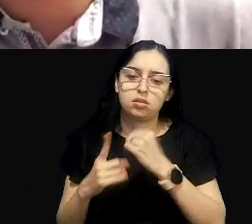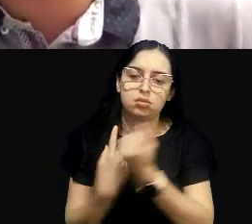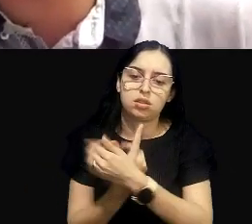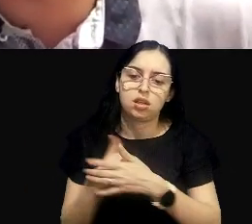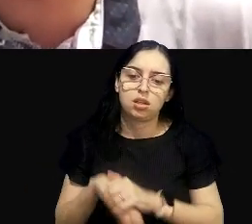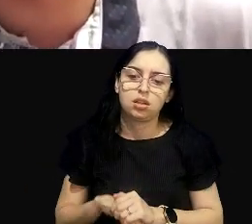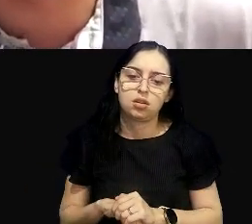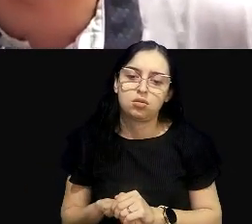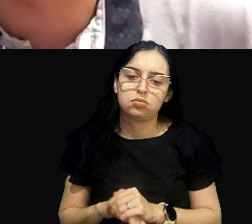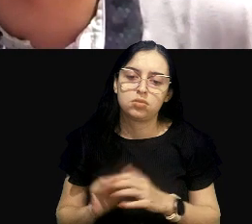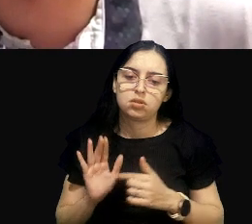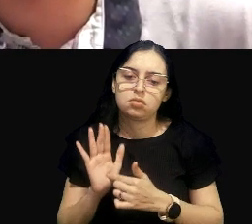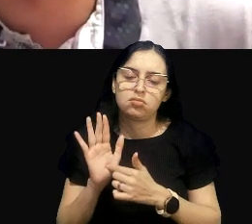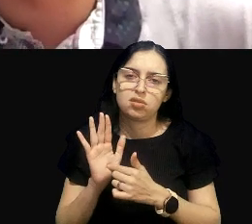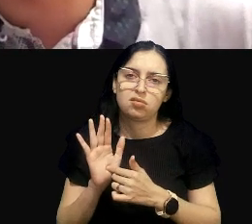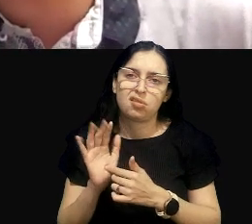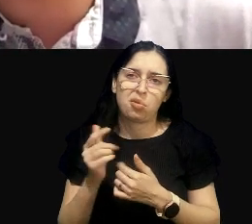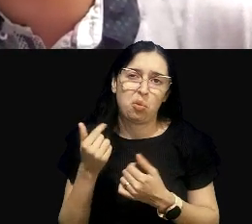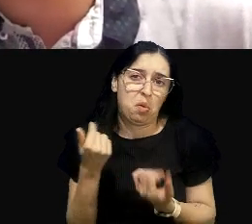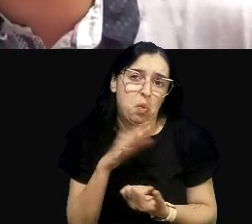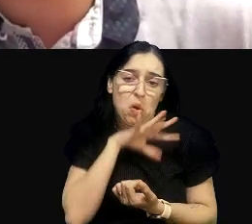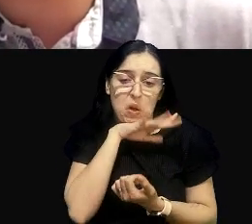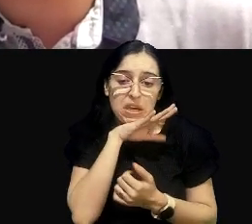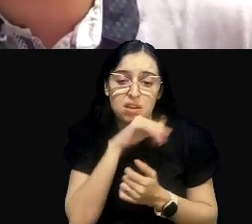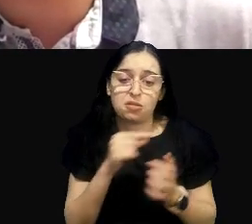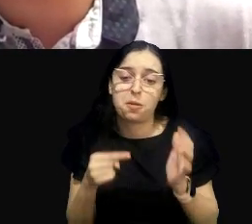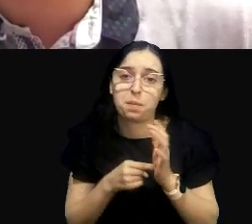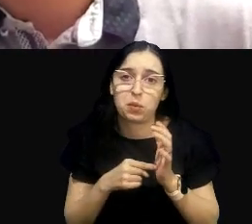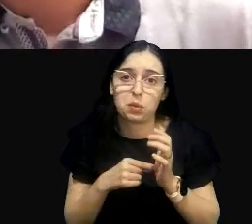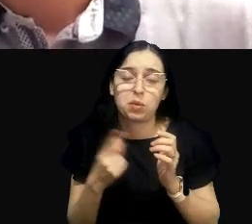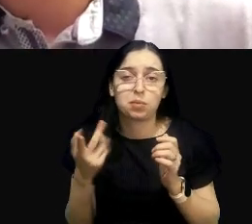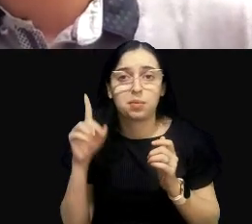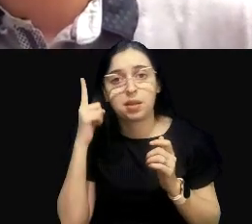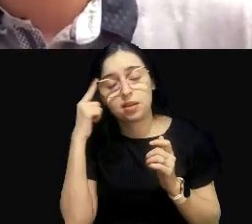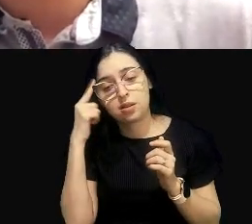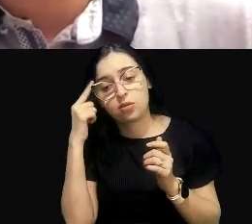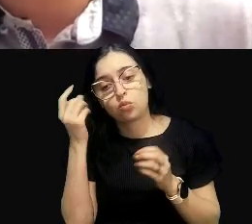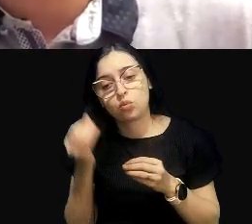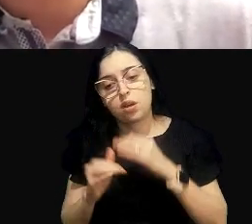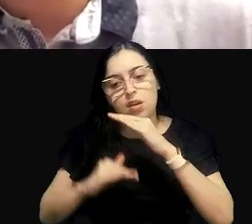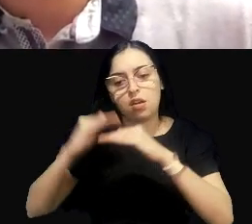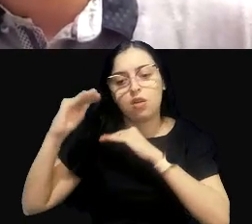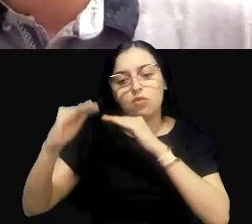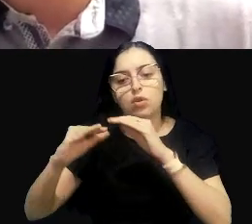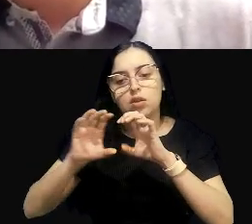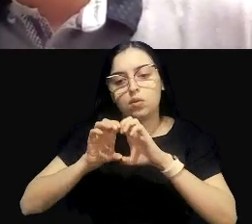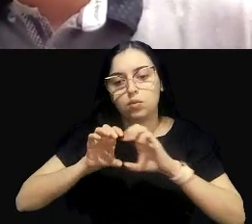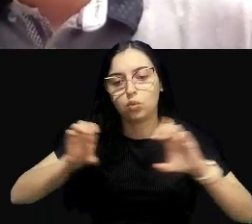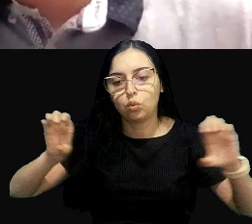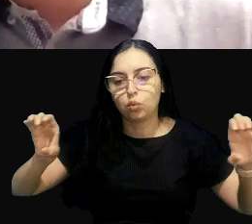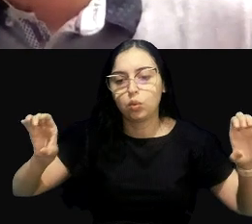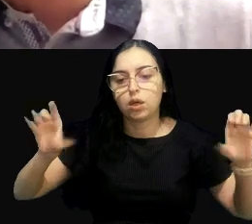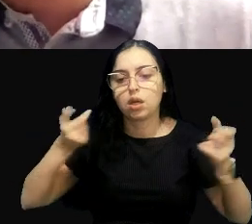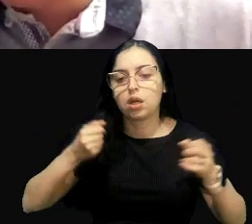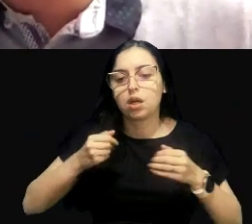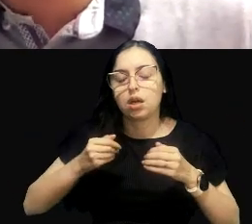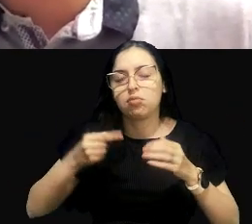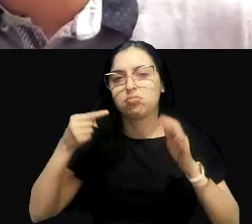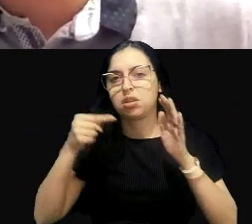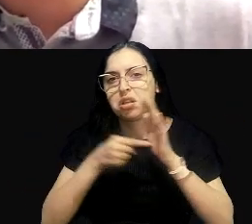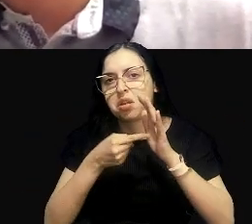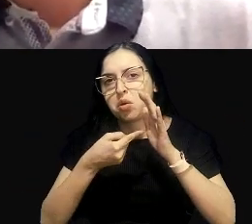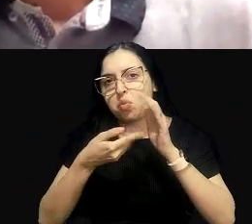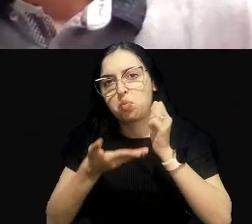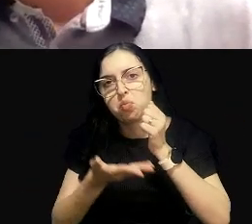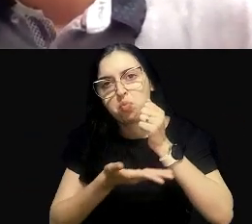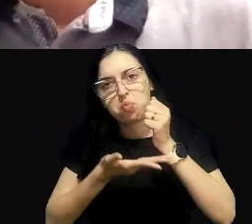essas condições tão degradadas? Então, o ponto para reflexão aqui é, a evolução da estrutura de saneamento que atacaria a raiz do